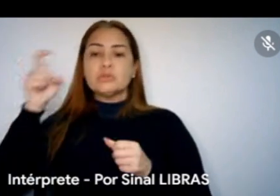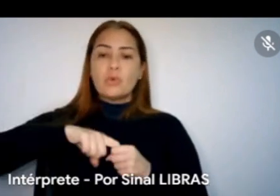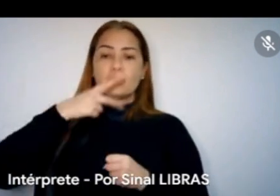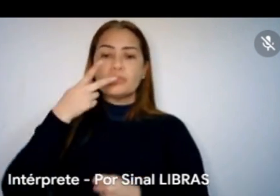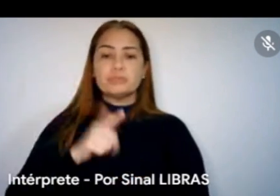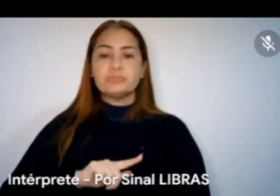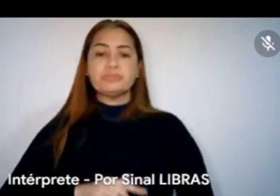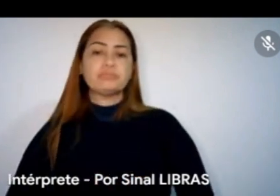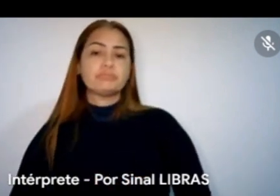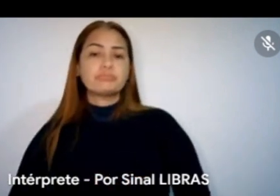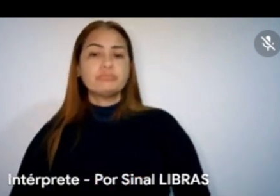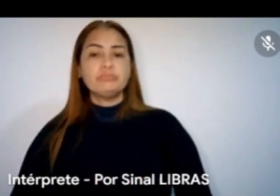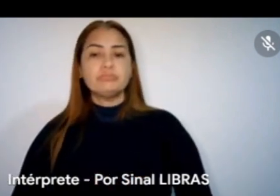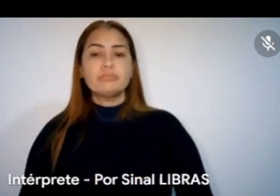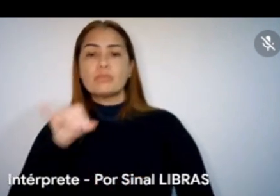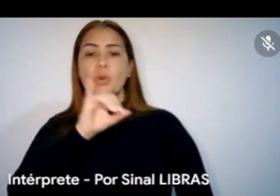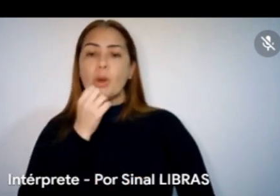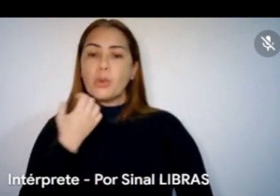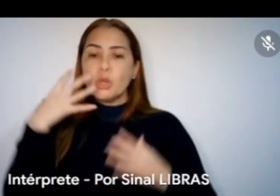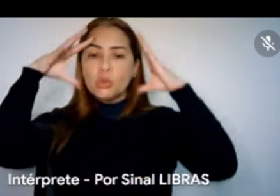Oi, boa noite, pessoal.